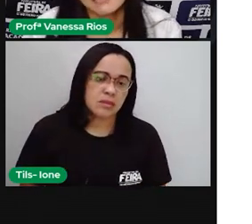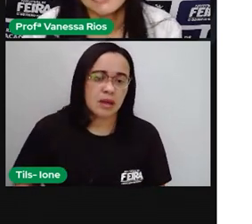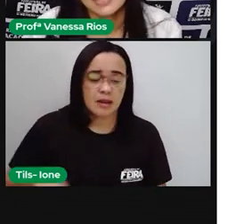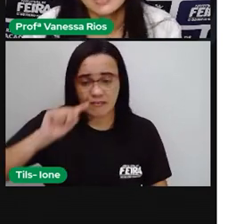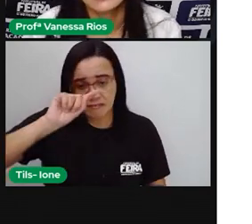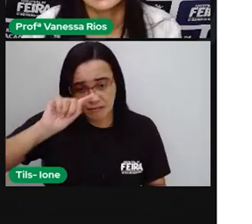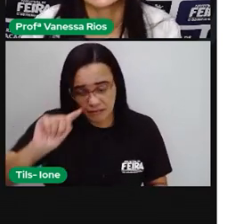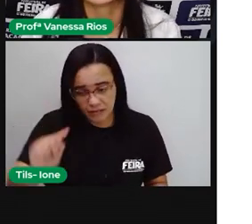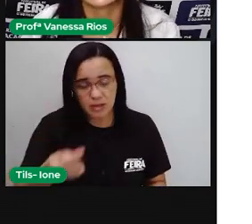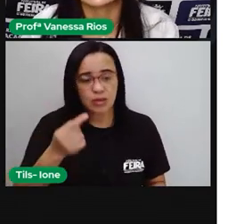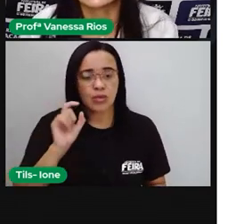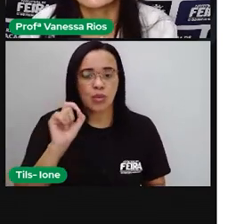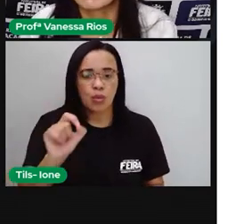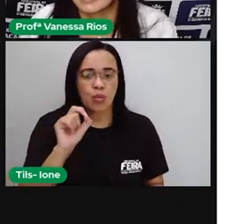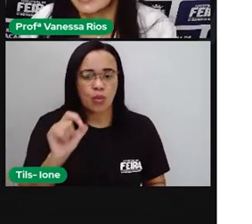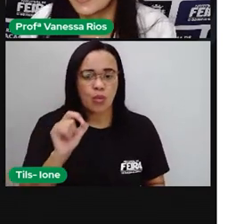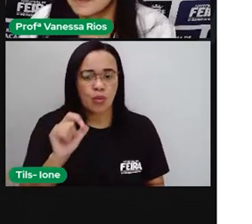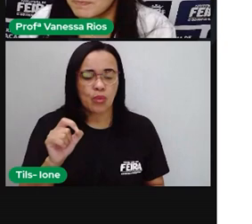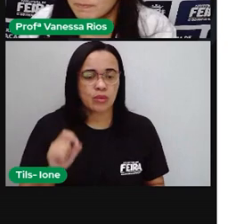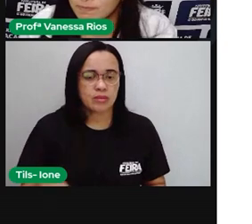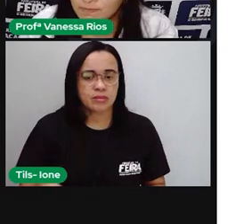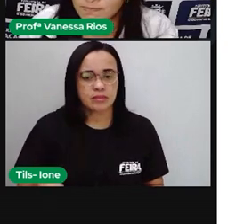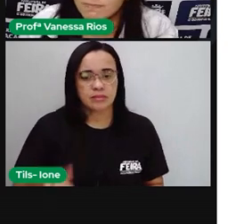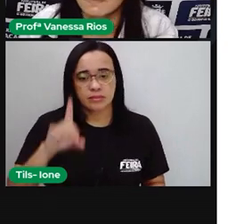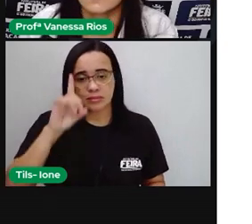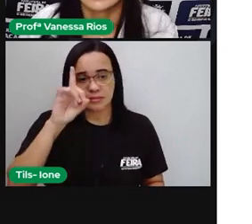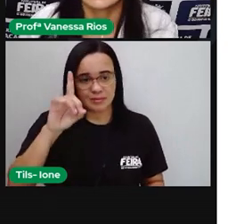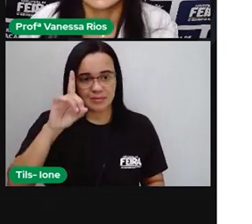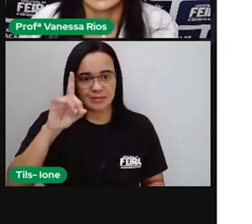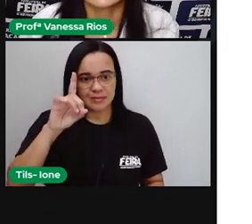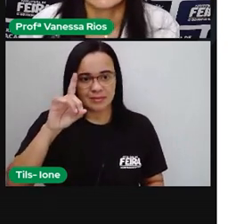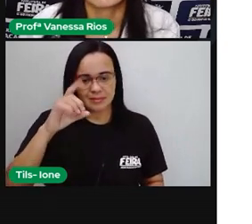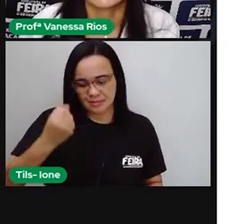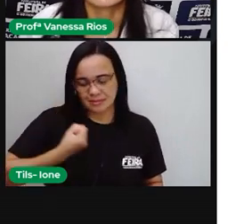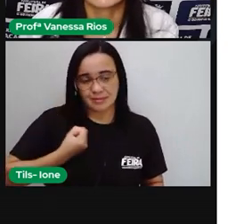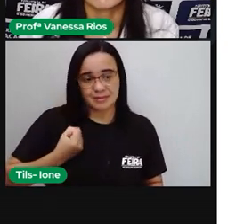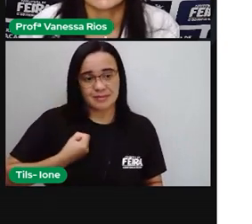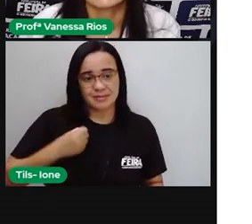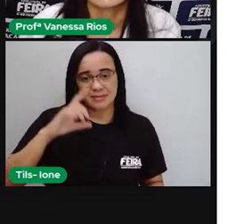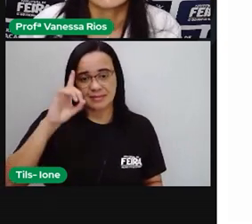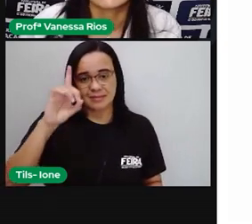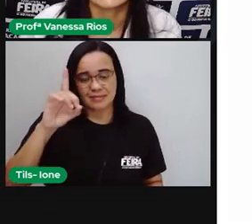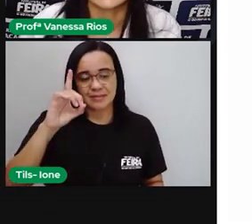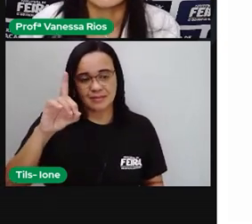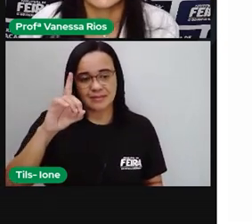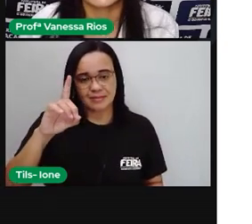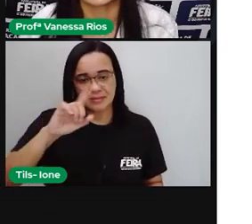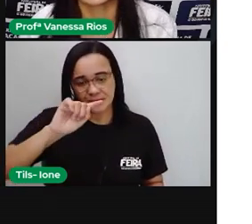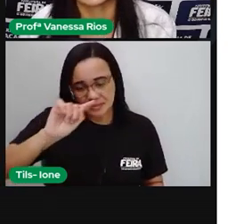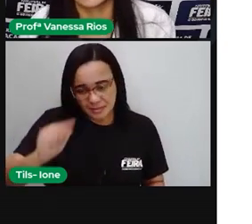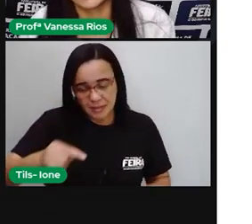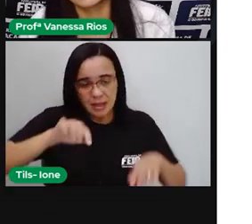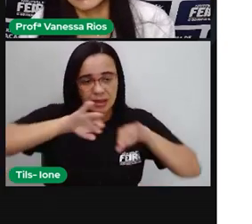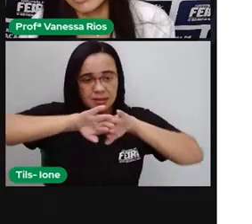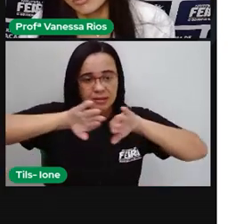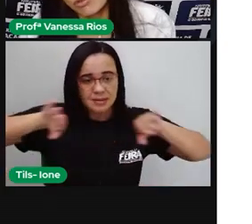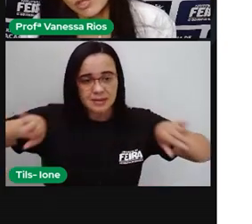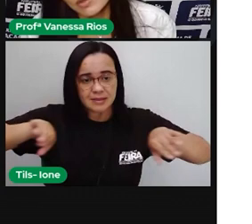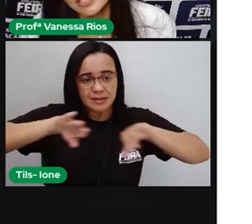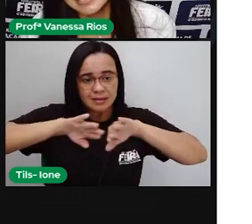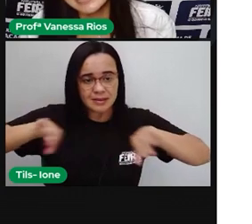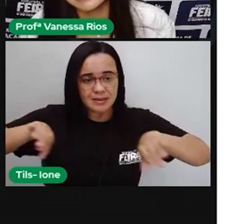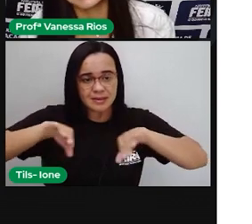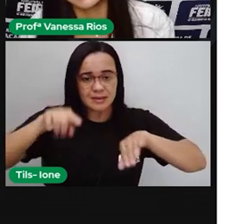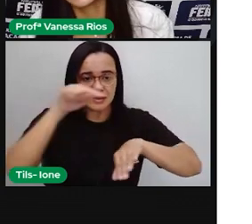A vírgula decimal. E essa vírgula faz, então, uma separação entre os